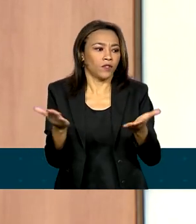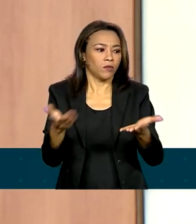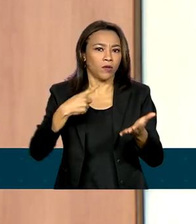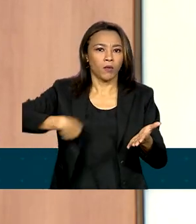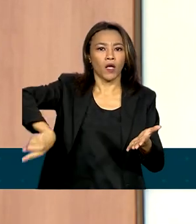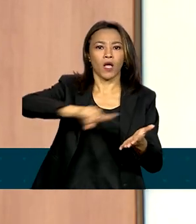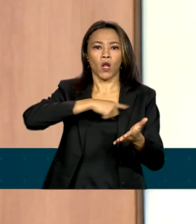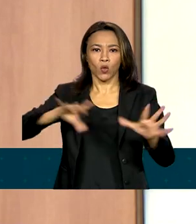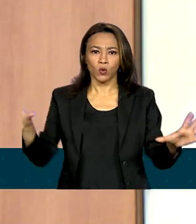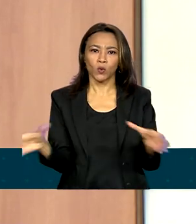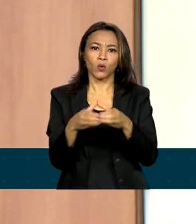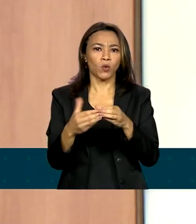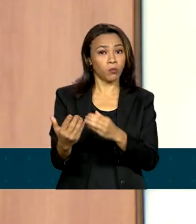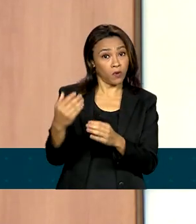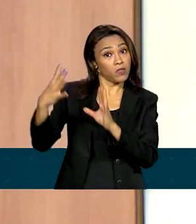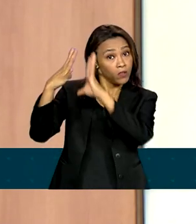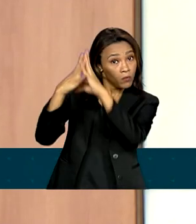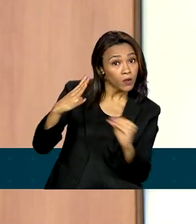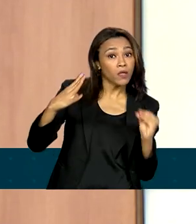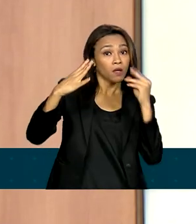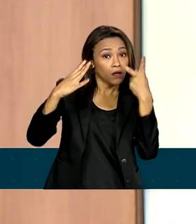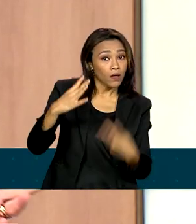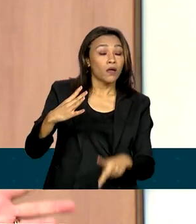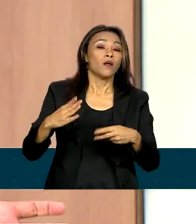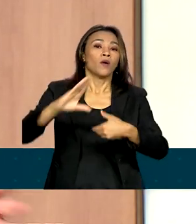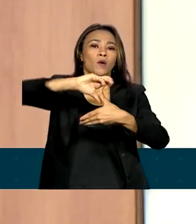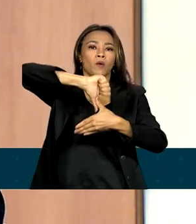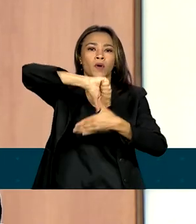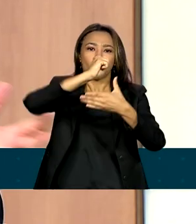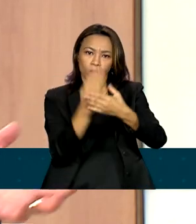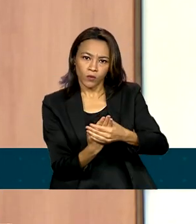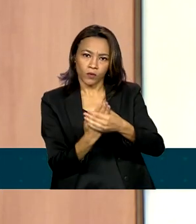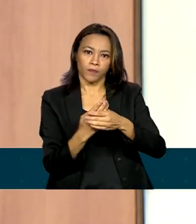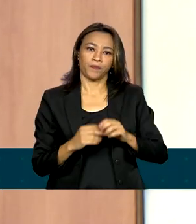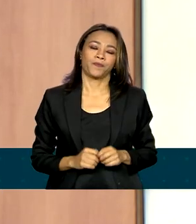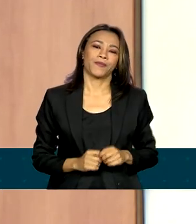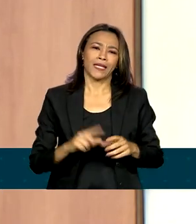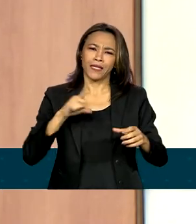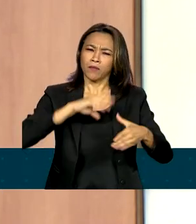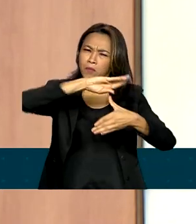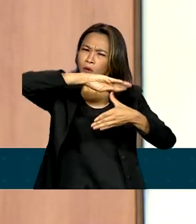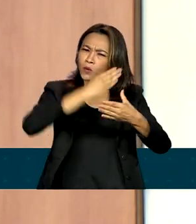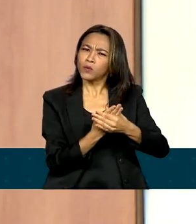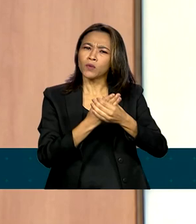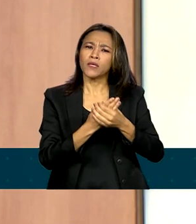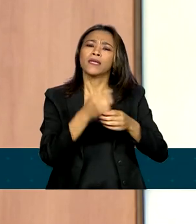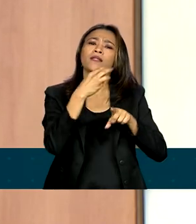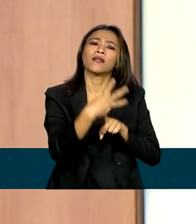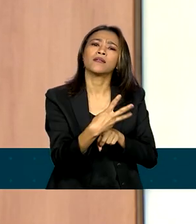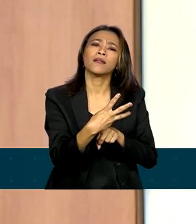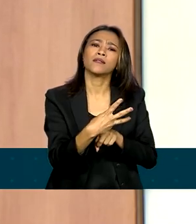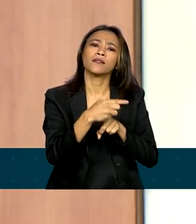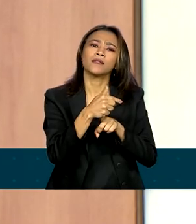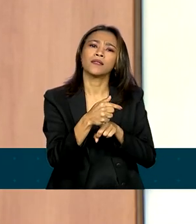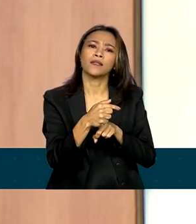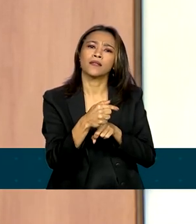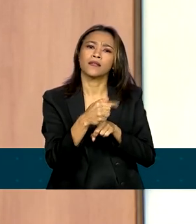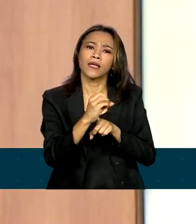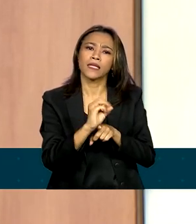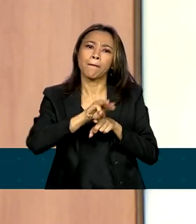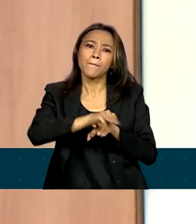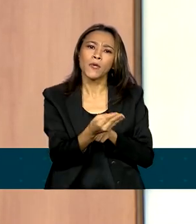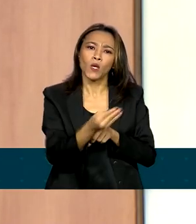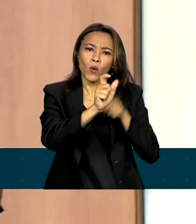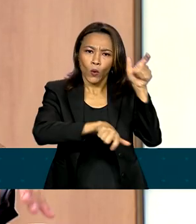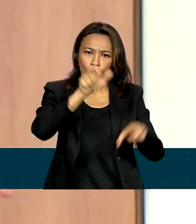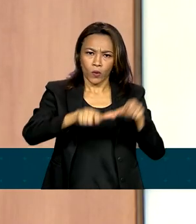bloco, o Mercosul. Lembrando, então, que o Mercosul tem, ao todo, em torno de 370 milhões de pessoas, com